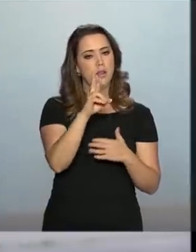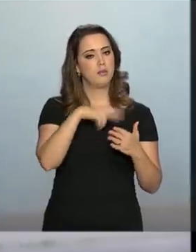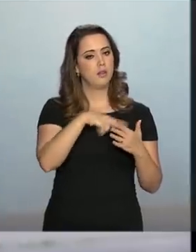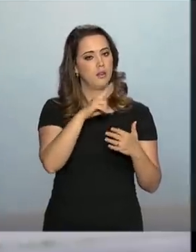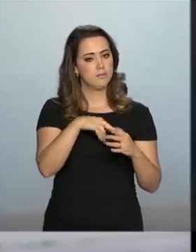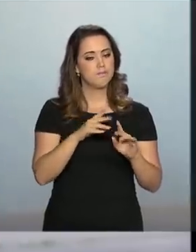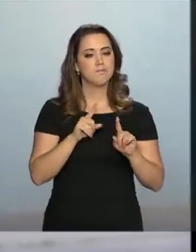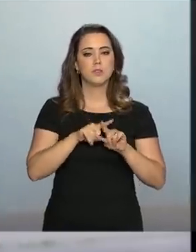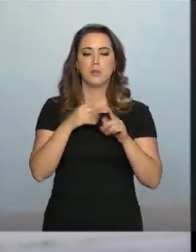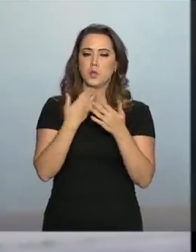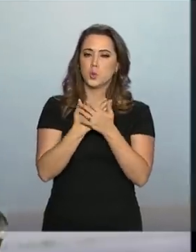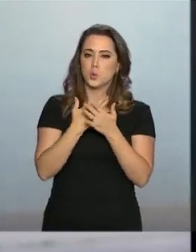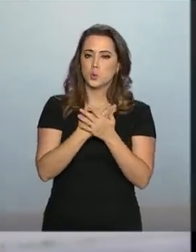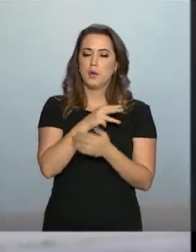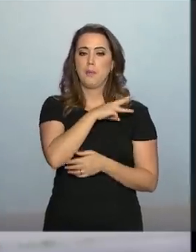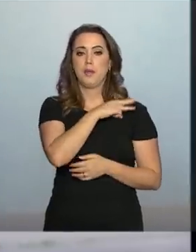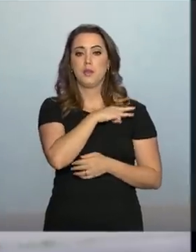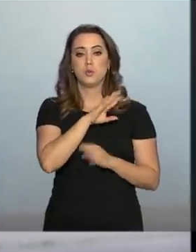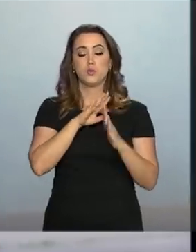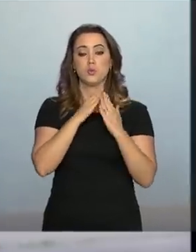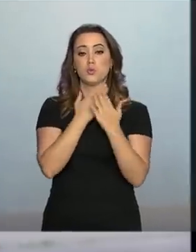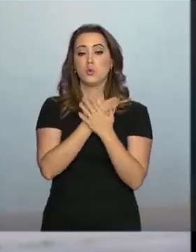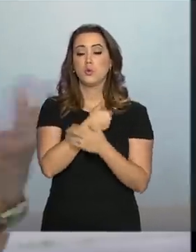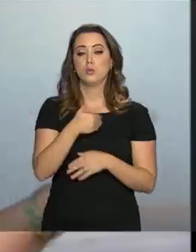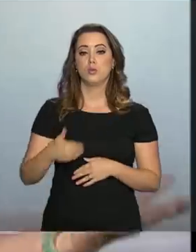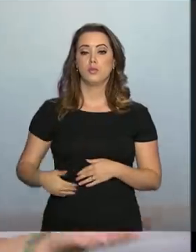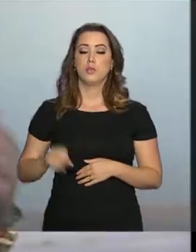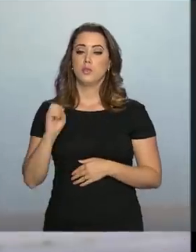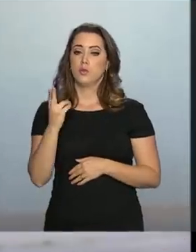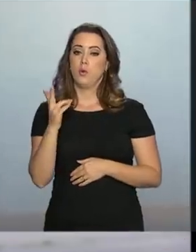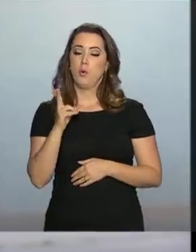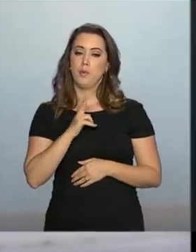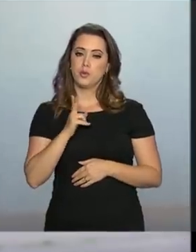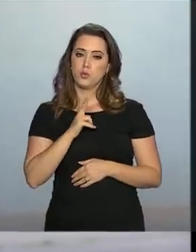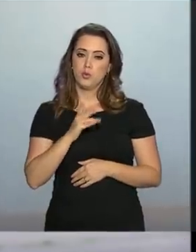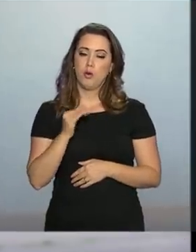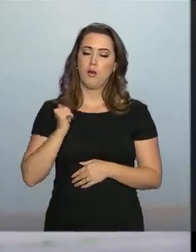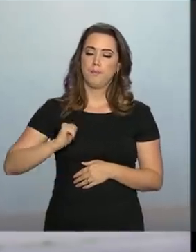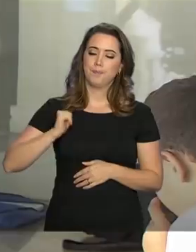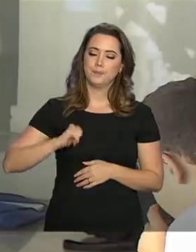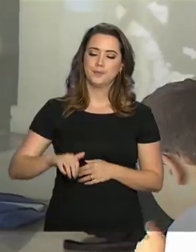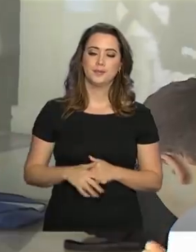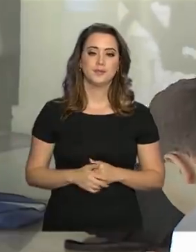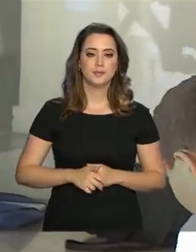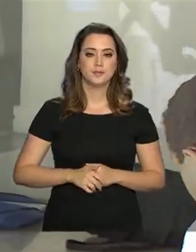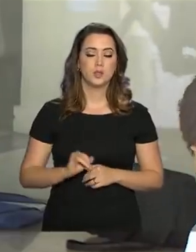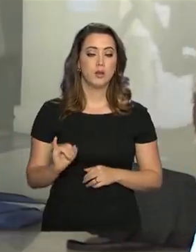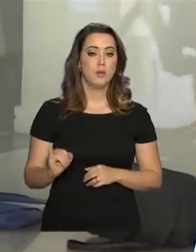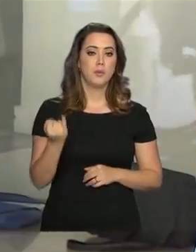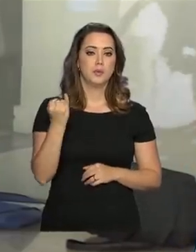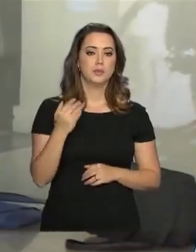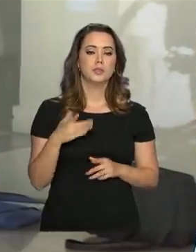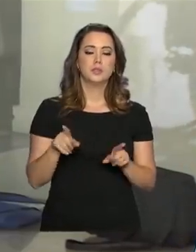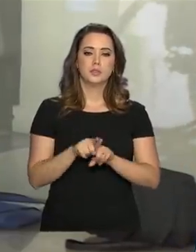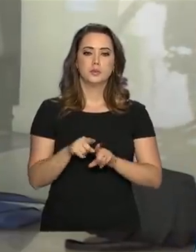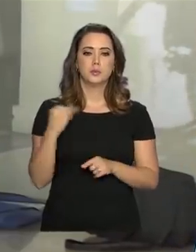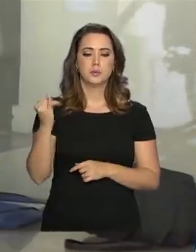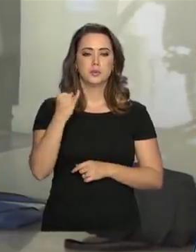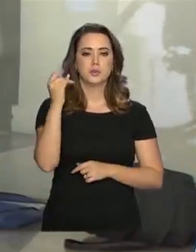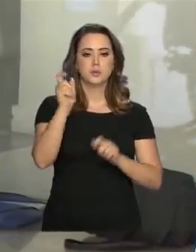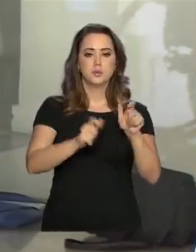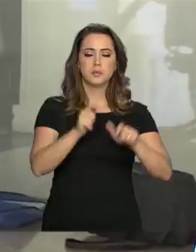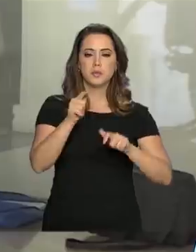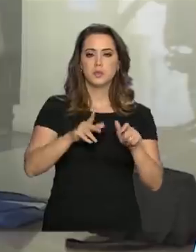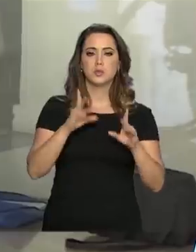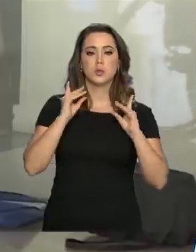Também é necessário ter estudado ensino médio em escola pública ou em escola particular com bolsa. A oportunidade serve também para